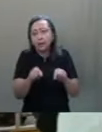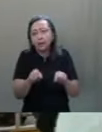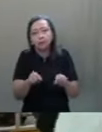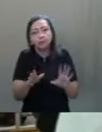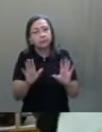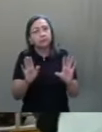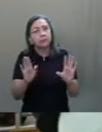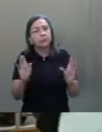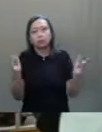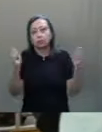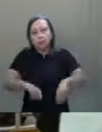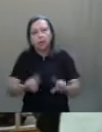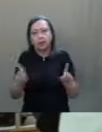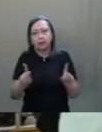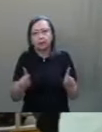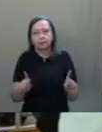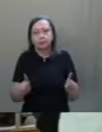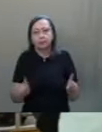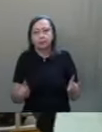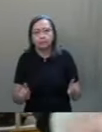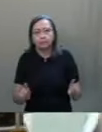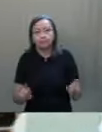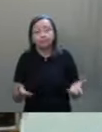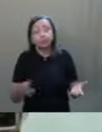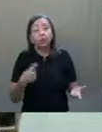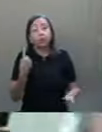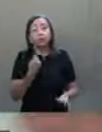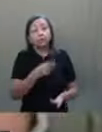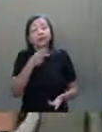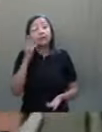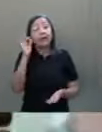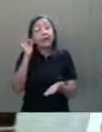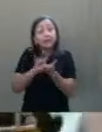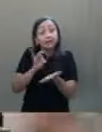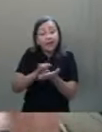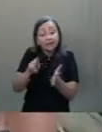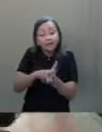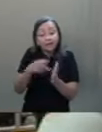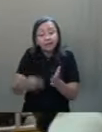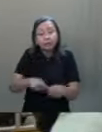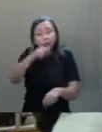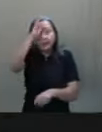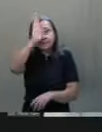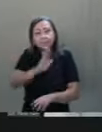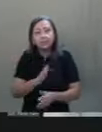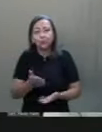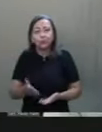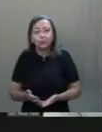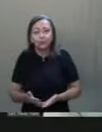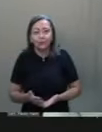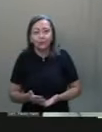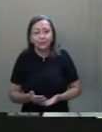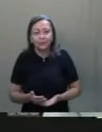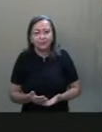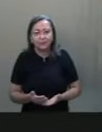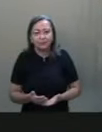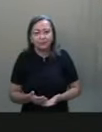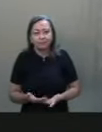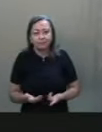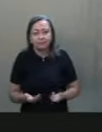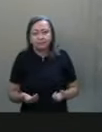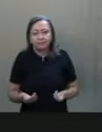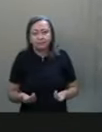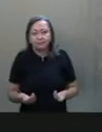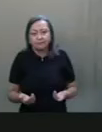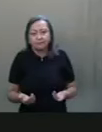não dá, pessoal. Nós estamos falando da realidade do Brasil. 15 segundos. estou tranquilo aqui